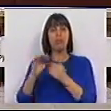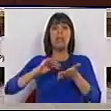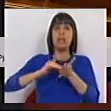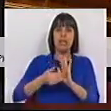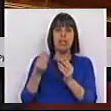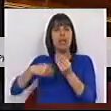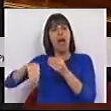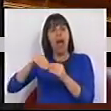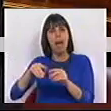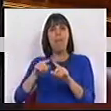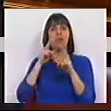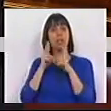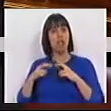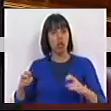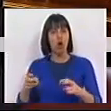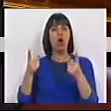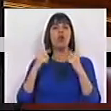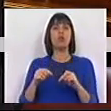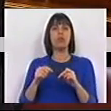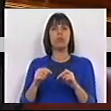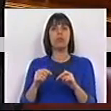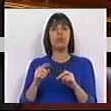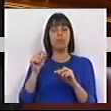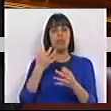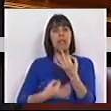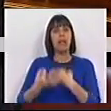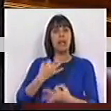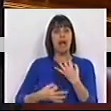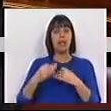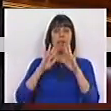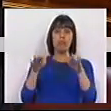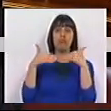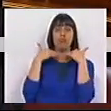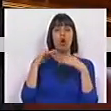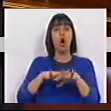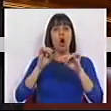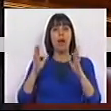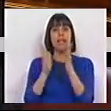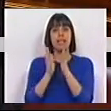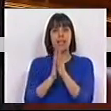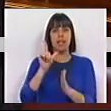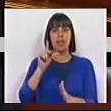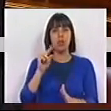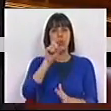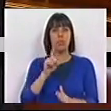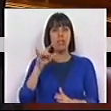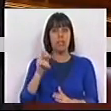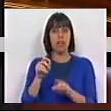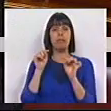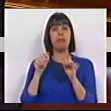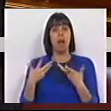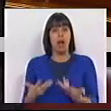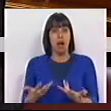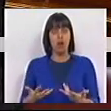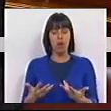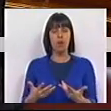exames complementares de diagnóstico e de receber os tratamentos e entrenamento no Hospital de Santa Luzia. Neste